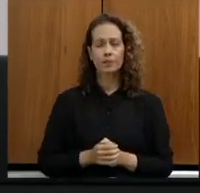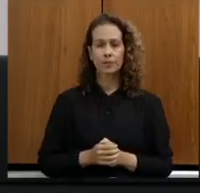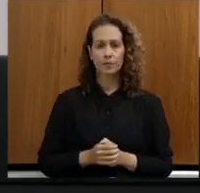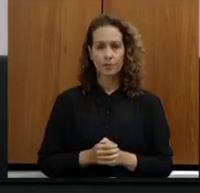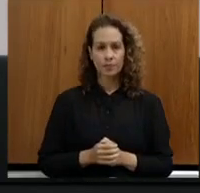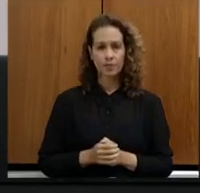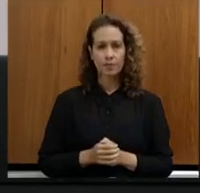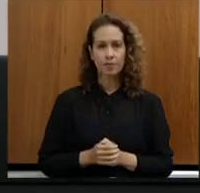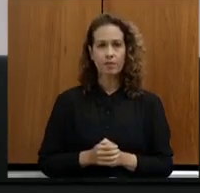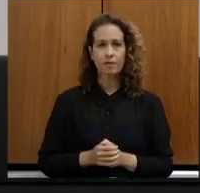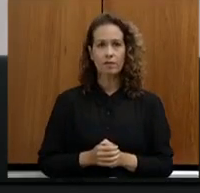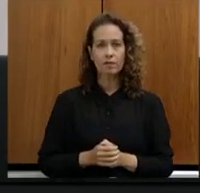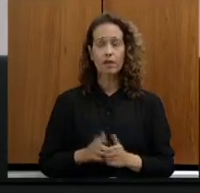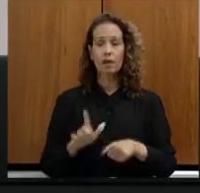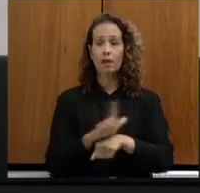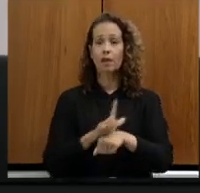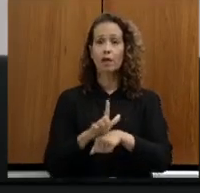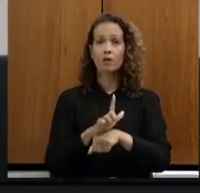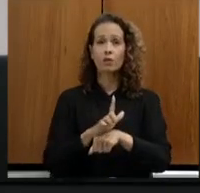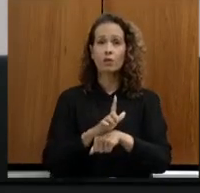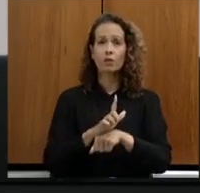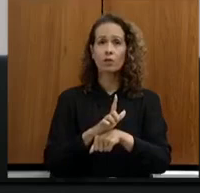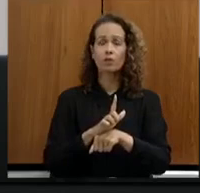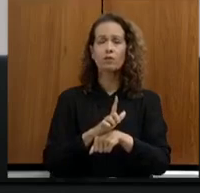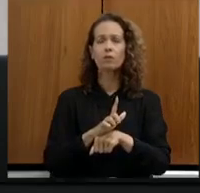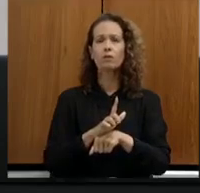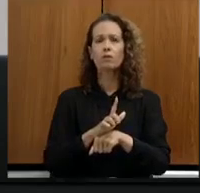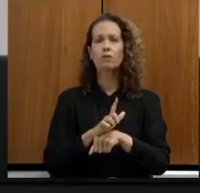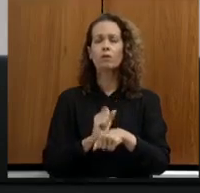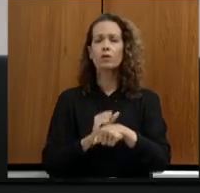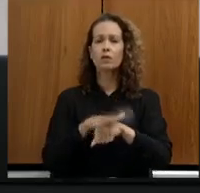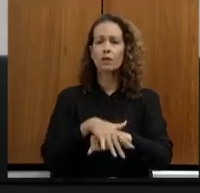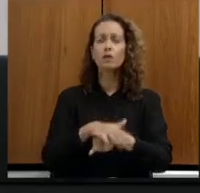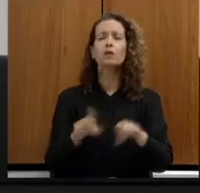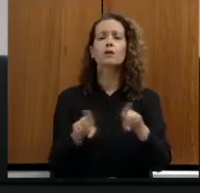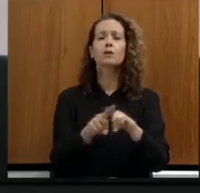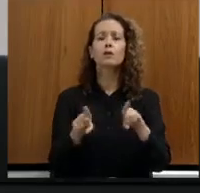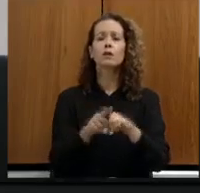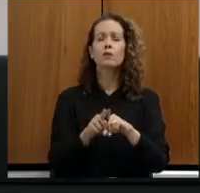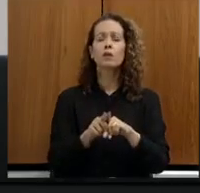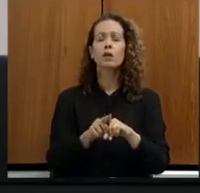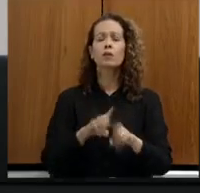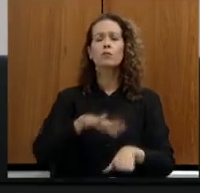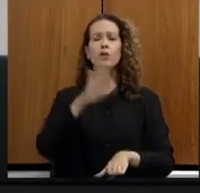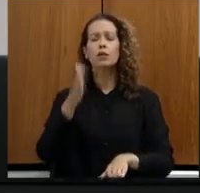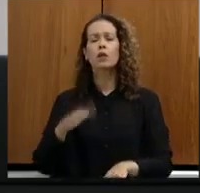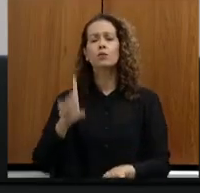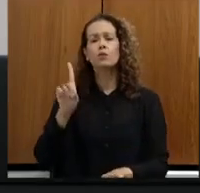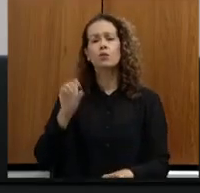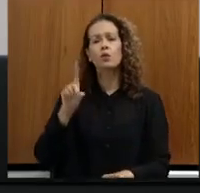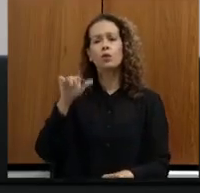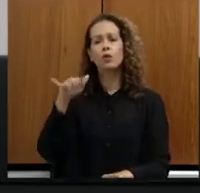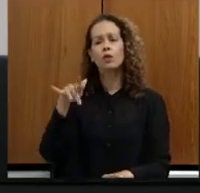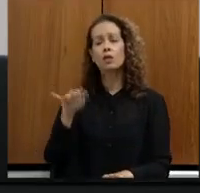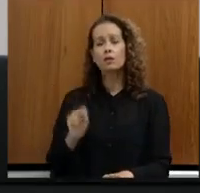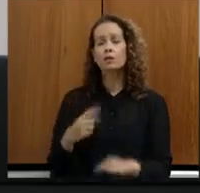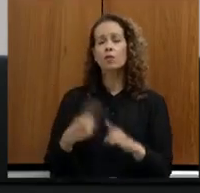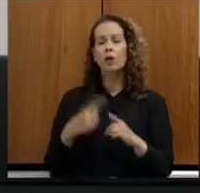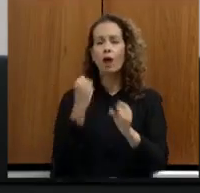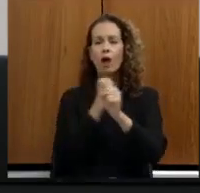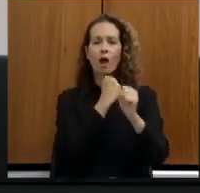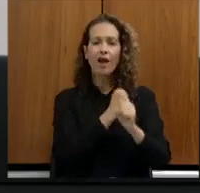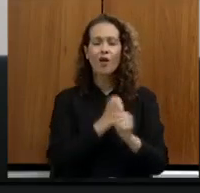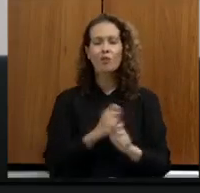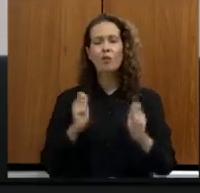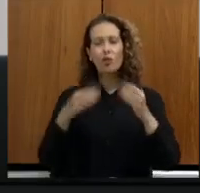Cárce de Lagoa Santa e da zona de proteção do Planalto das Dolinas e a obra poderia causar danos nesses locais bem